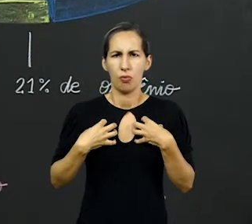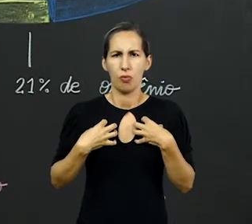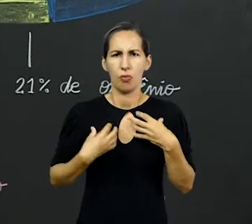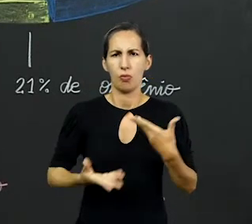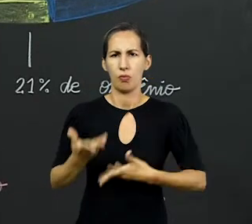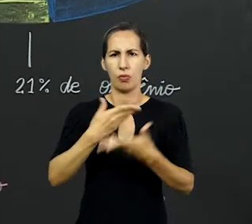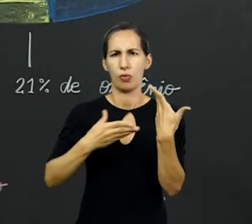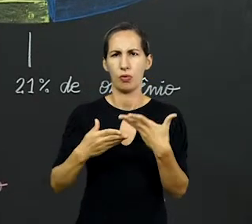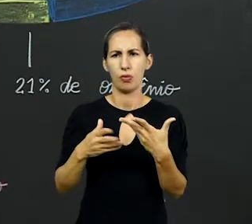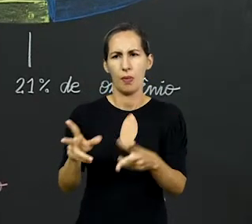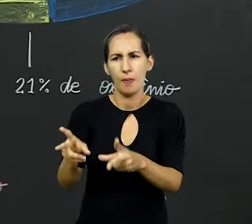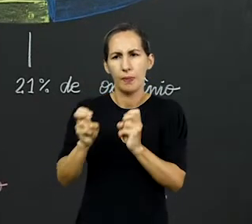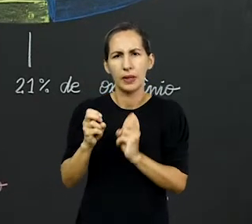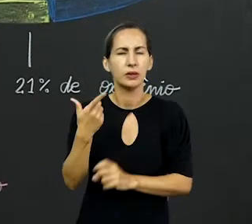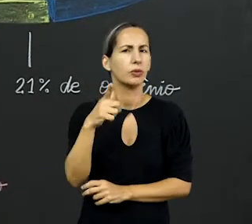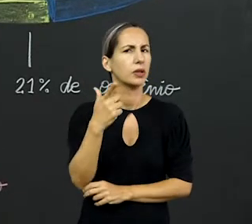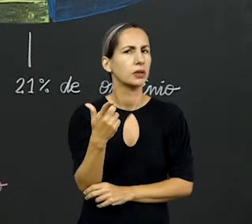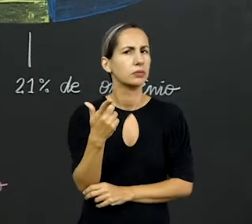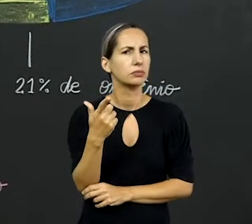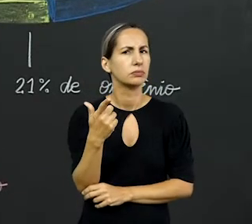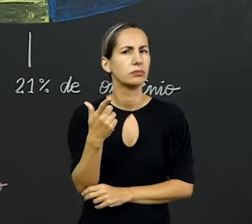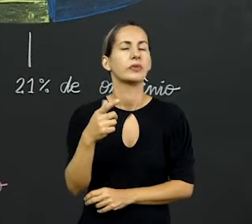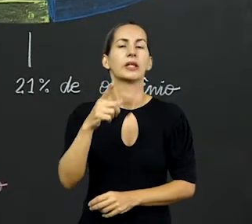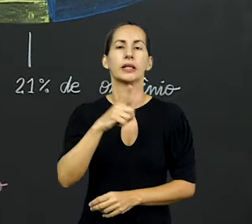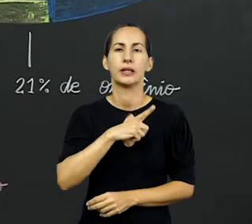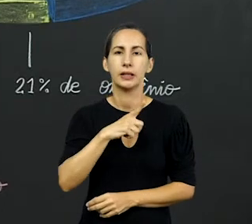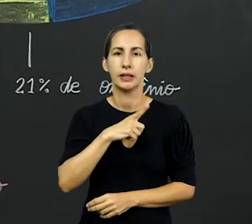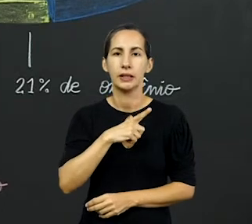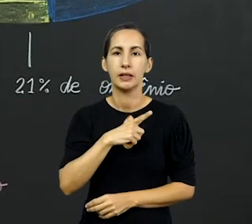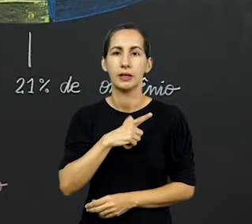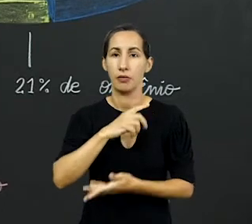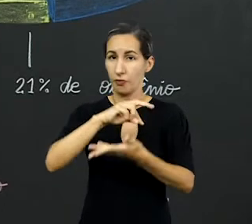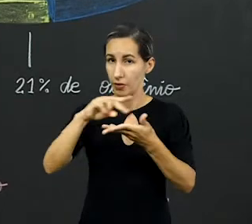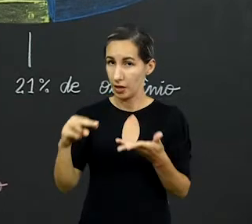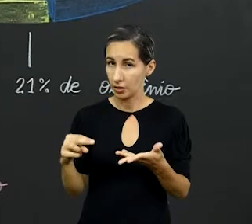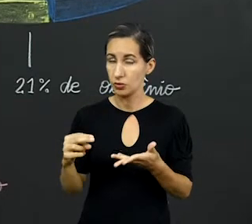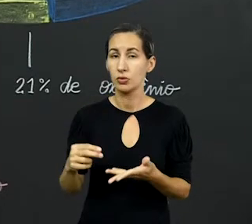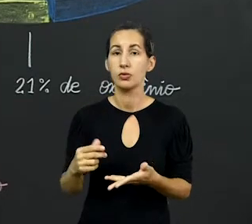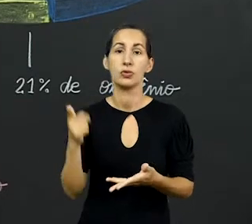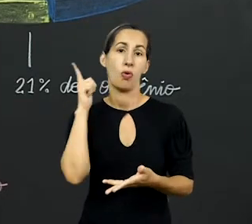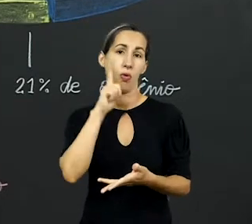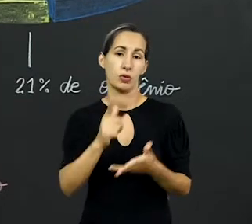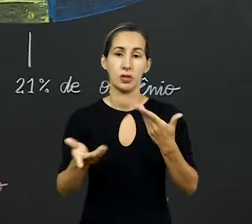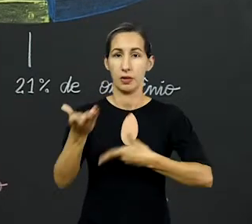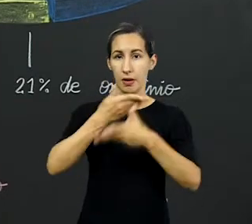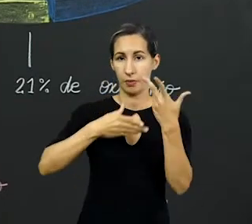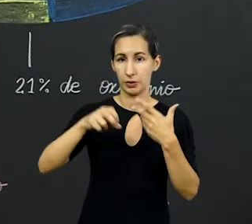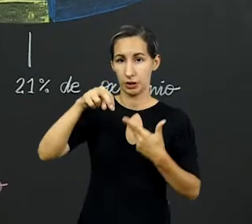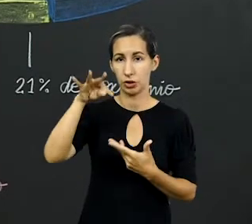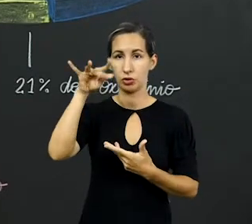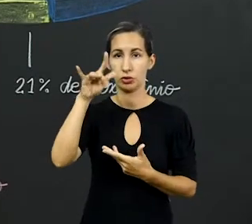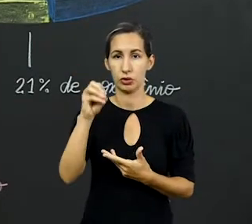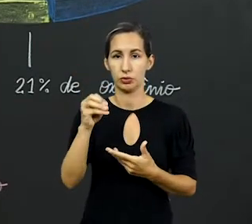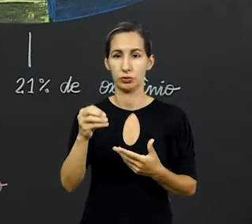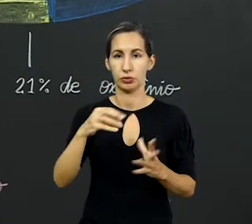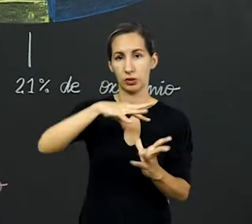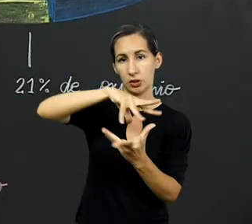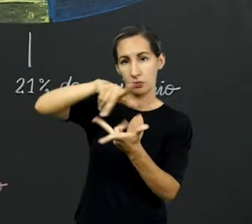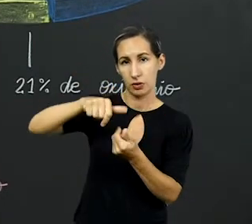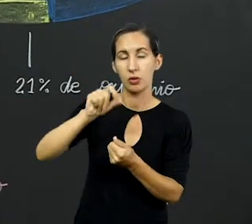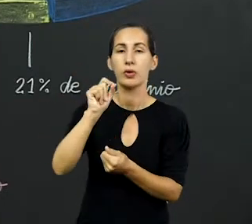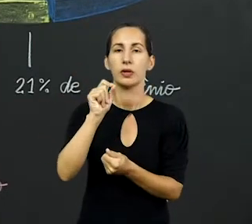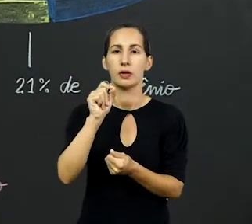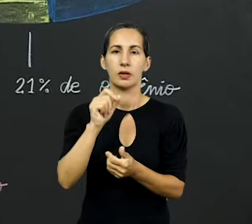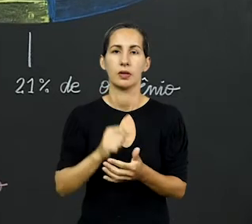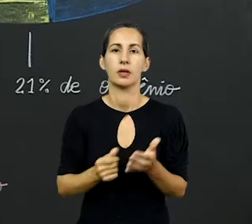se a gente não pega? Existem seres que conseguem captar esse nitrogênio da atmosfera. Sabe quem